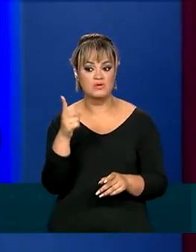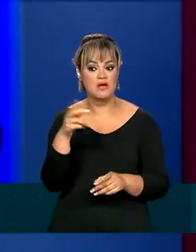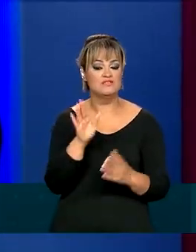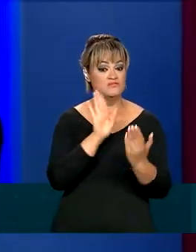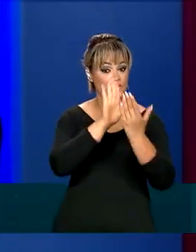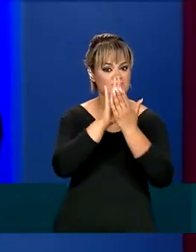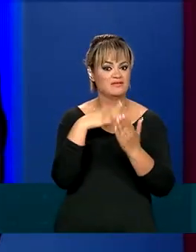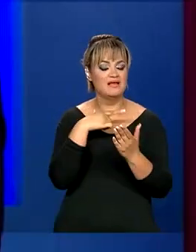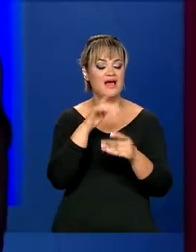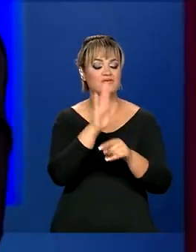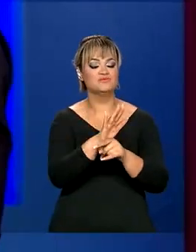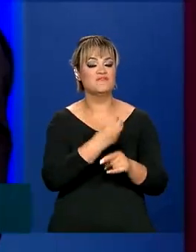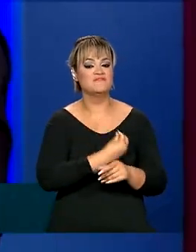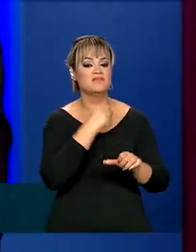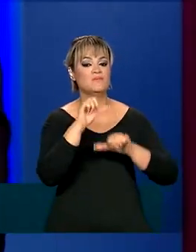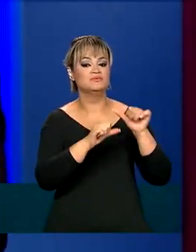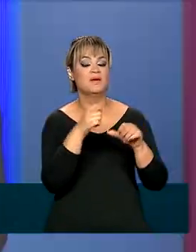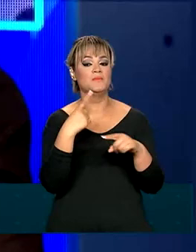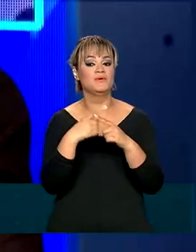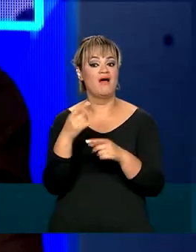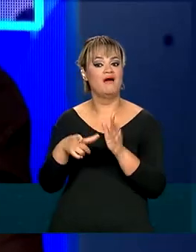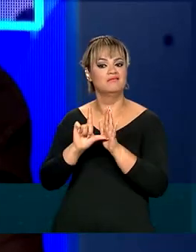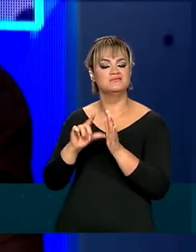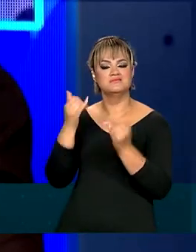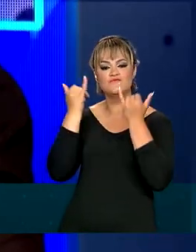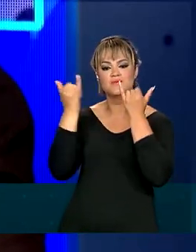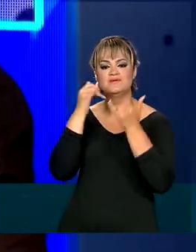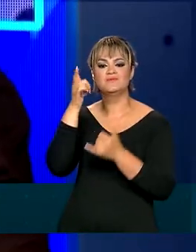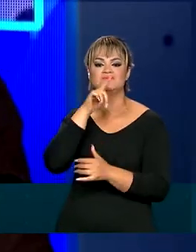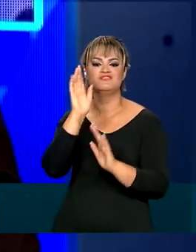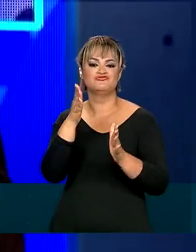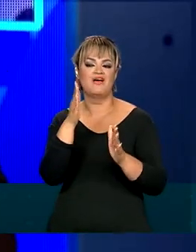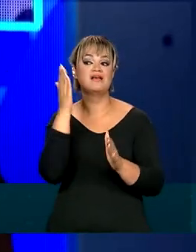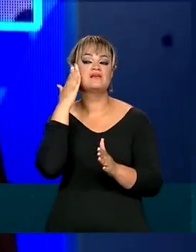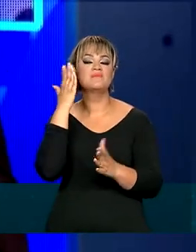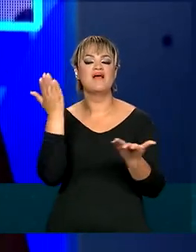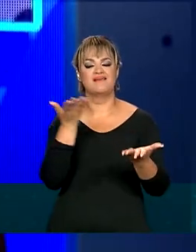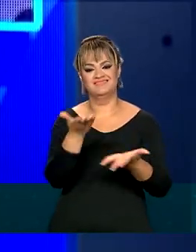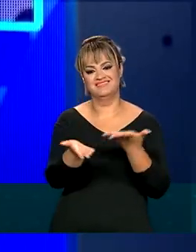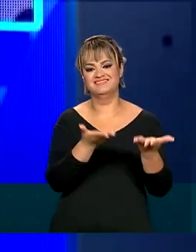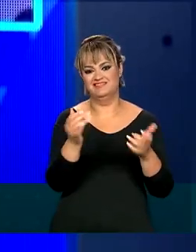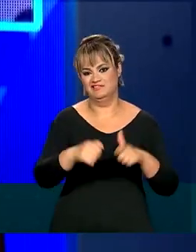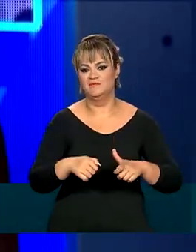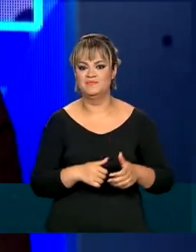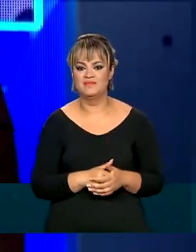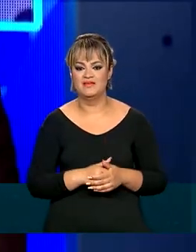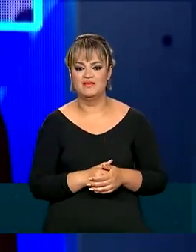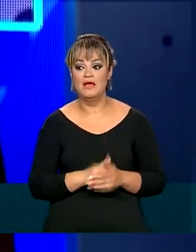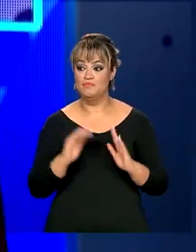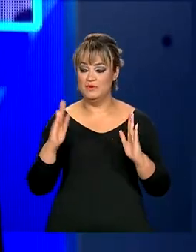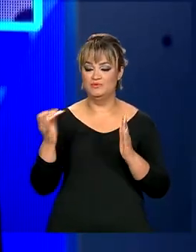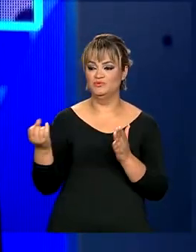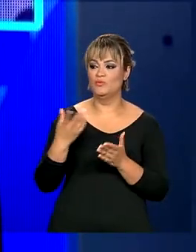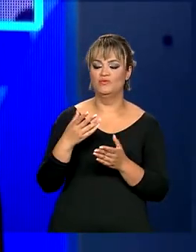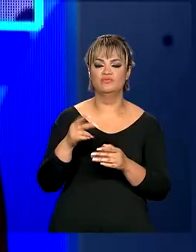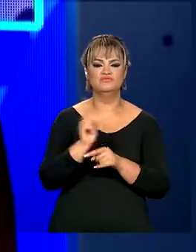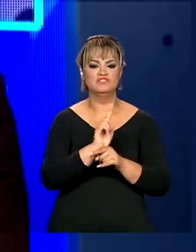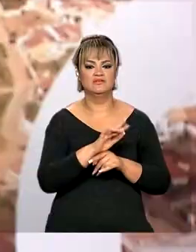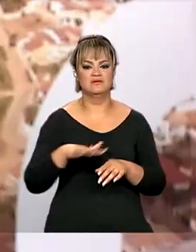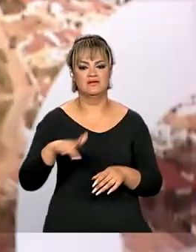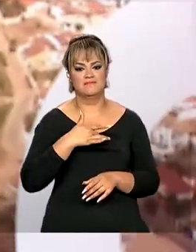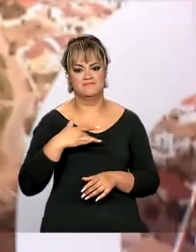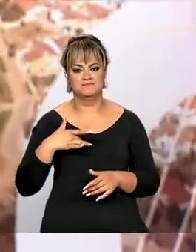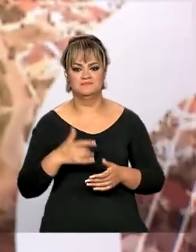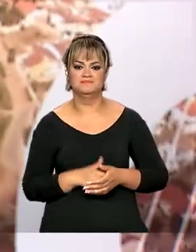vida dessa pessoa, utilizando o sistema de informação. Nós estamos num novo momento da vigilância em saúde no Brasil.